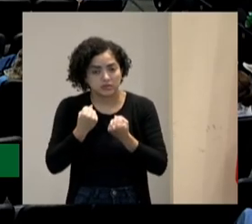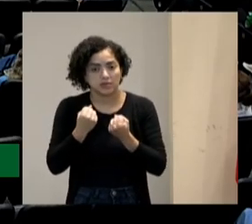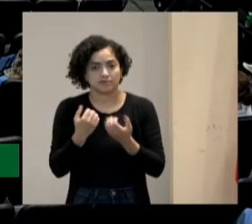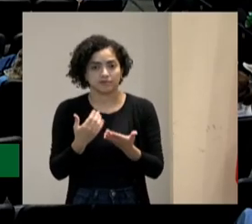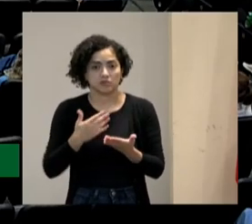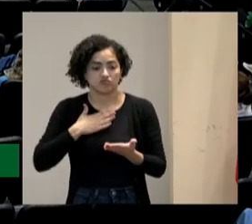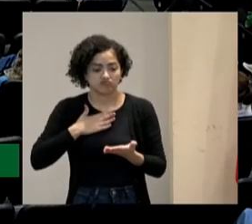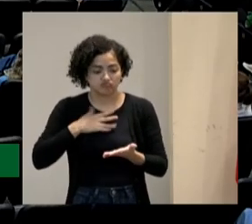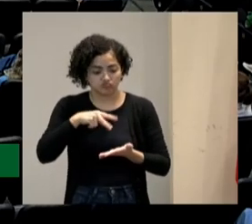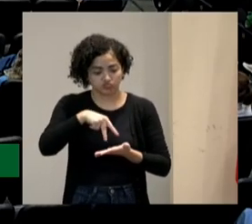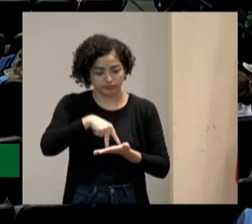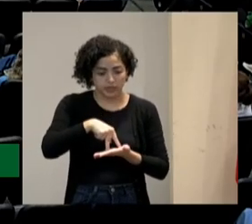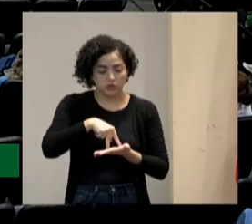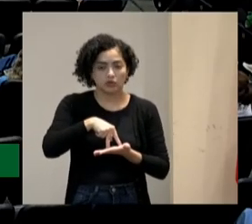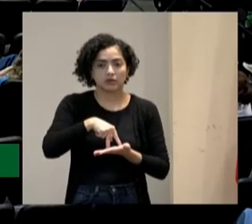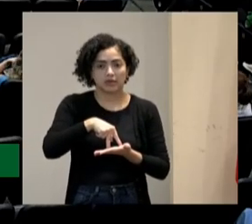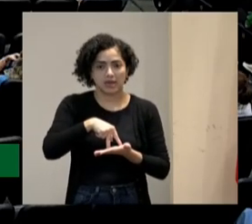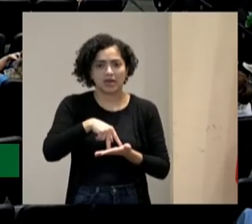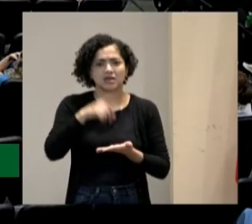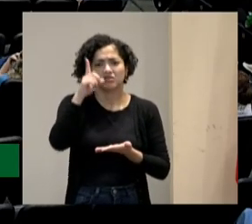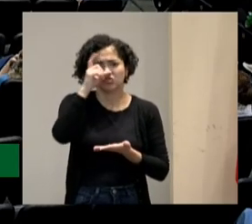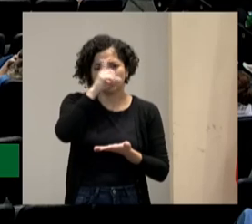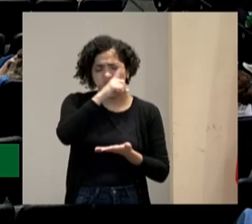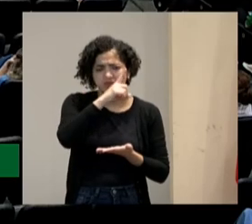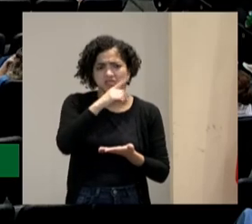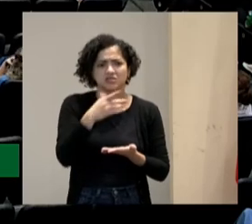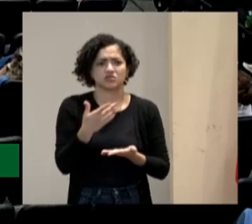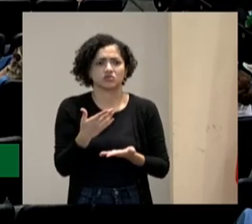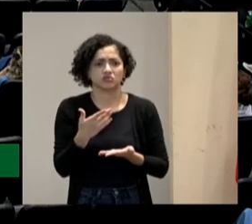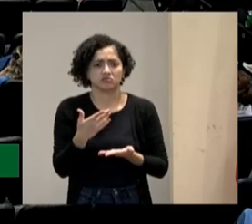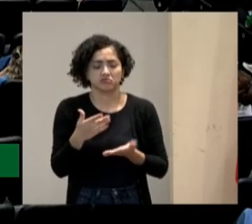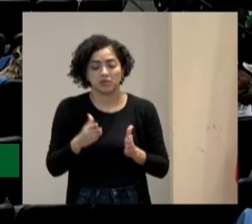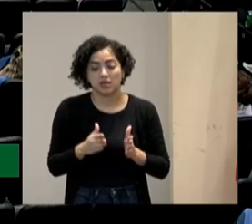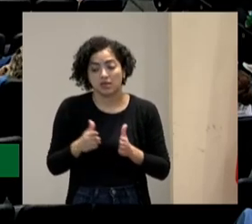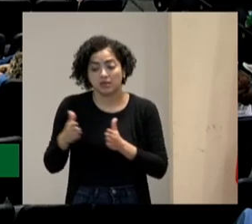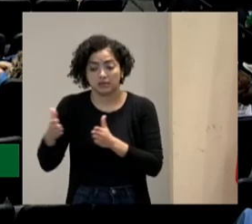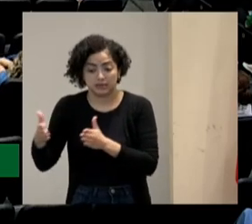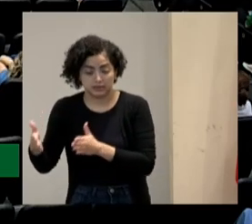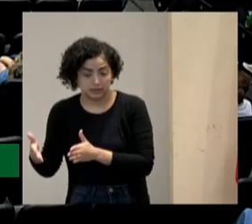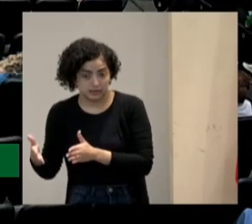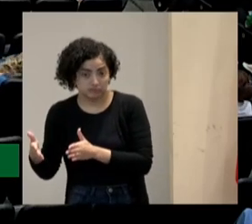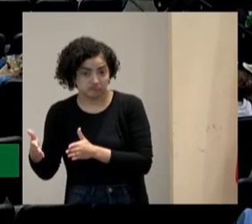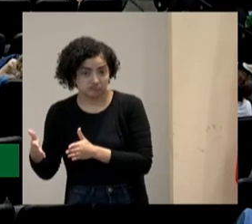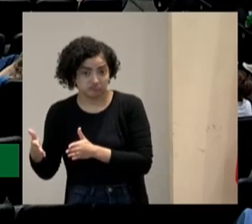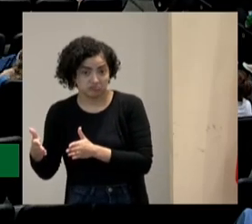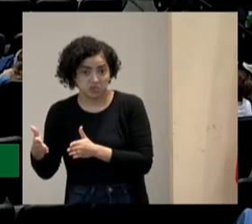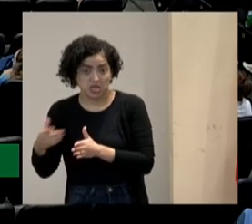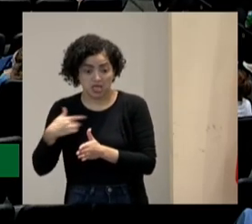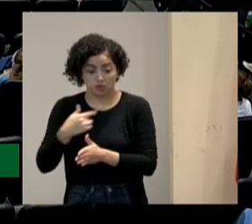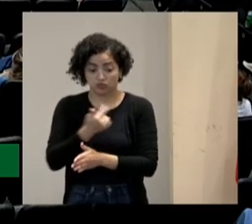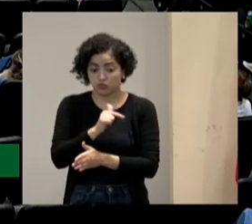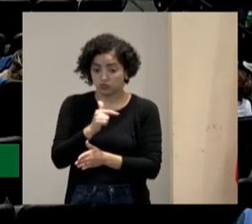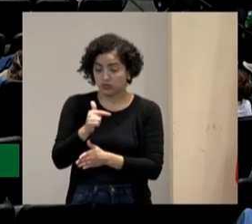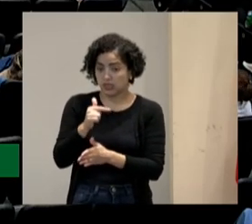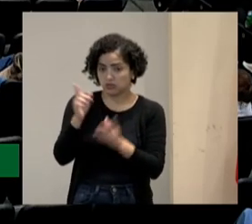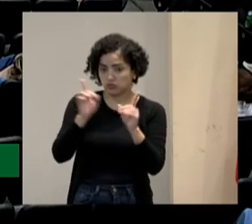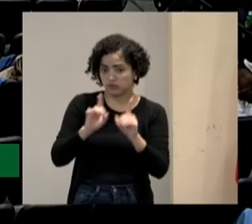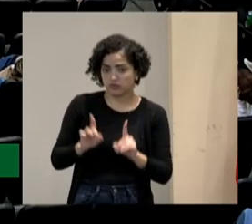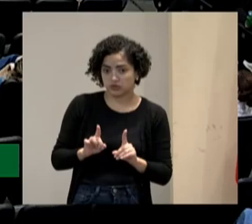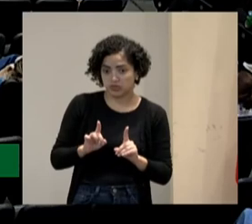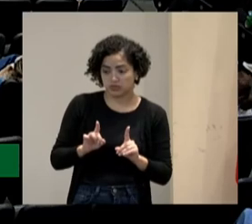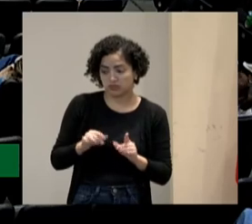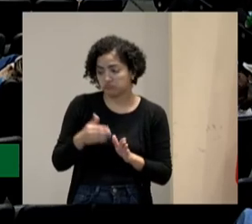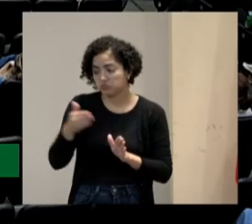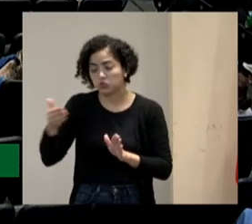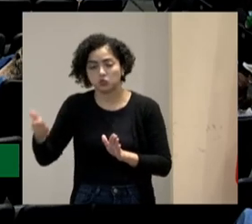é difícil como eu falei é um lugar que eu não estou nem do lado que eu não tenho uma deficiência e também não estou do outro lado